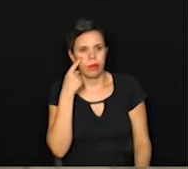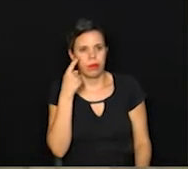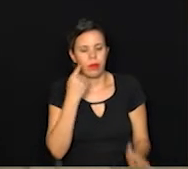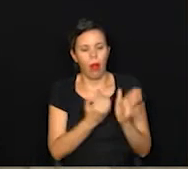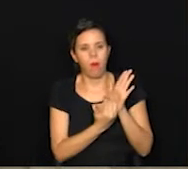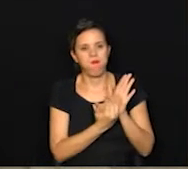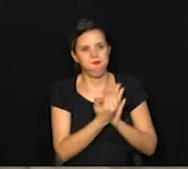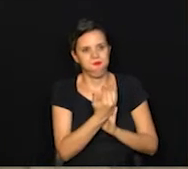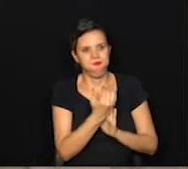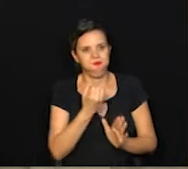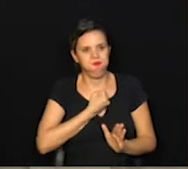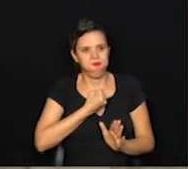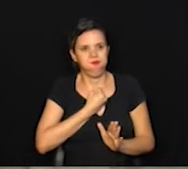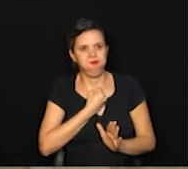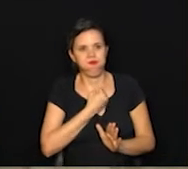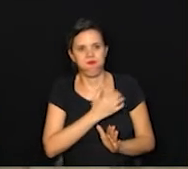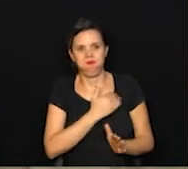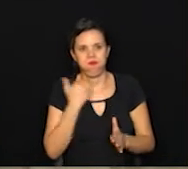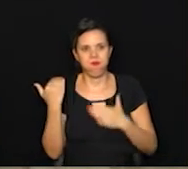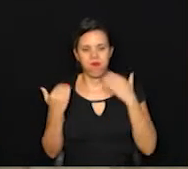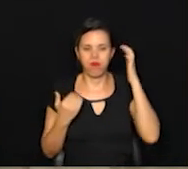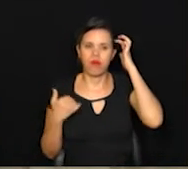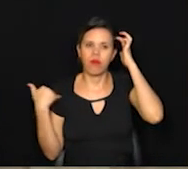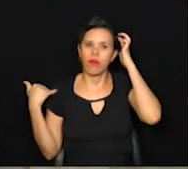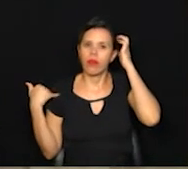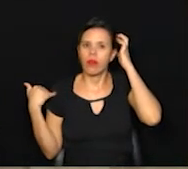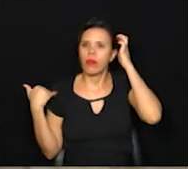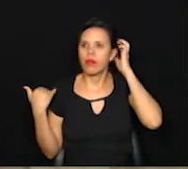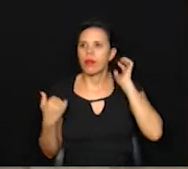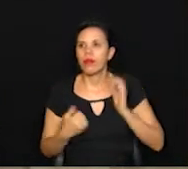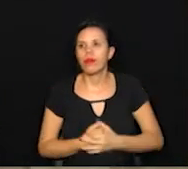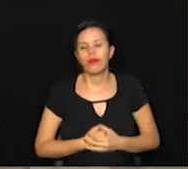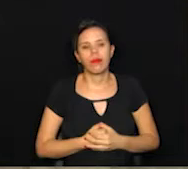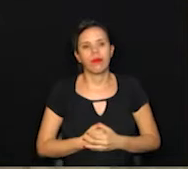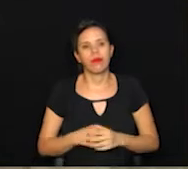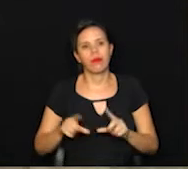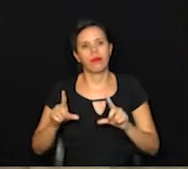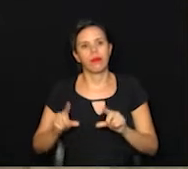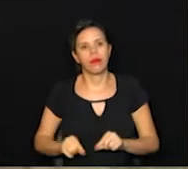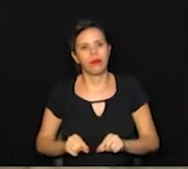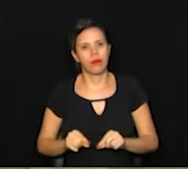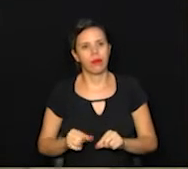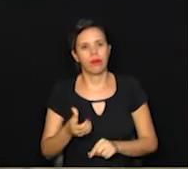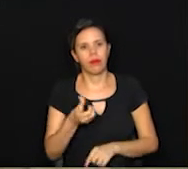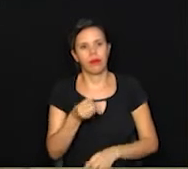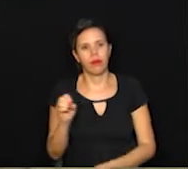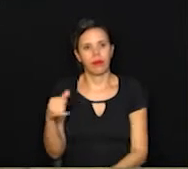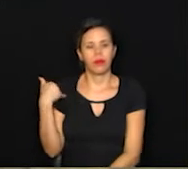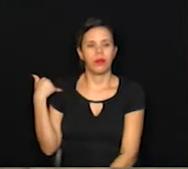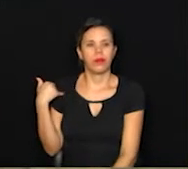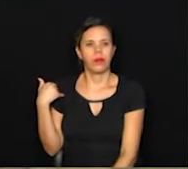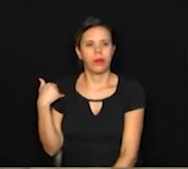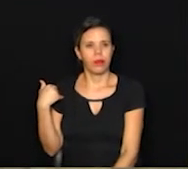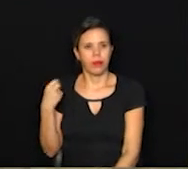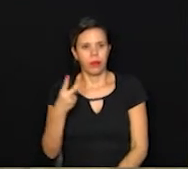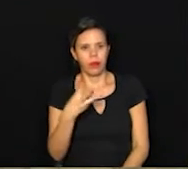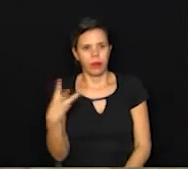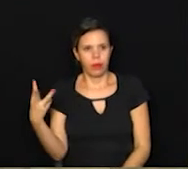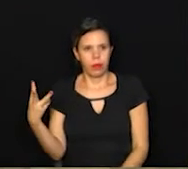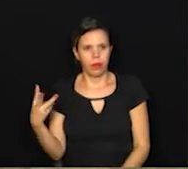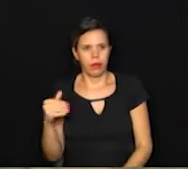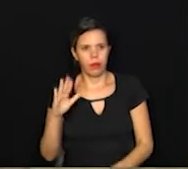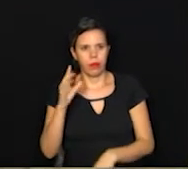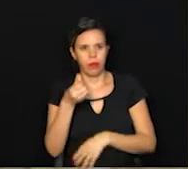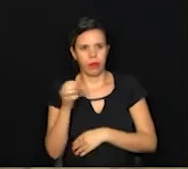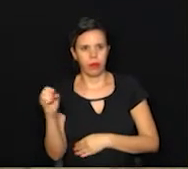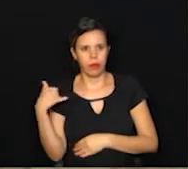aumento no número de óbitos na faixa etária abaixo dos 60 anos. 23 tinha mais